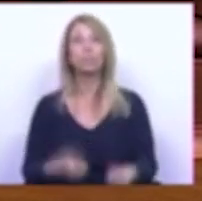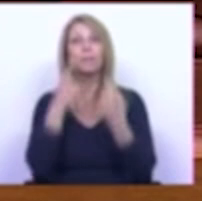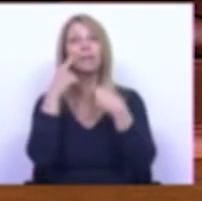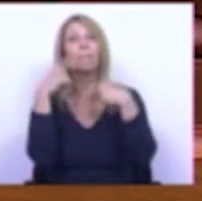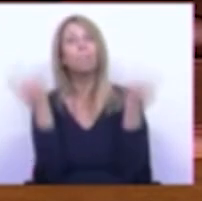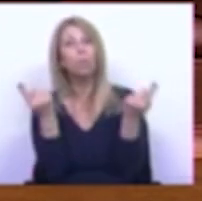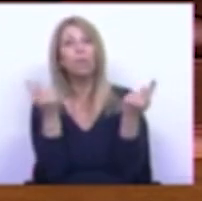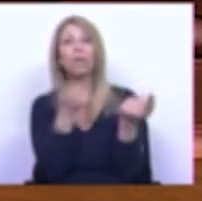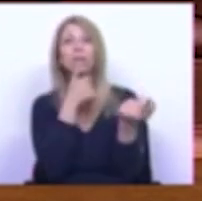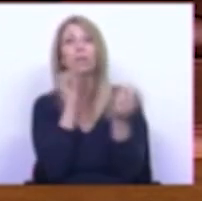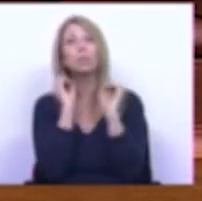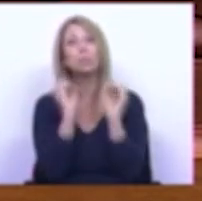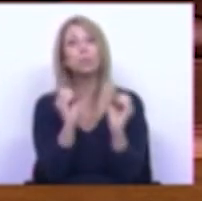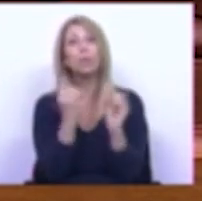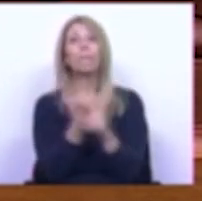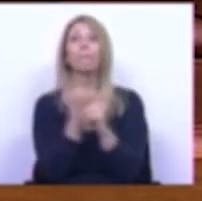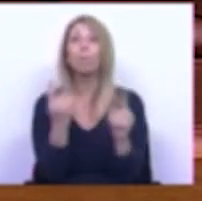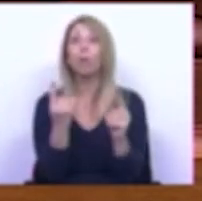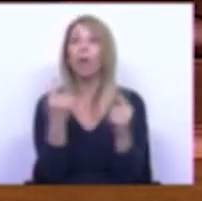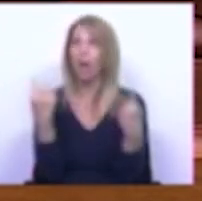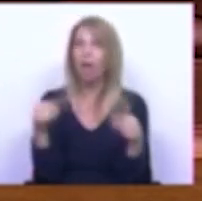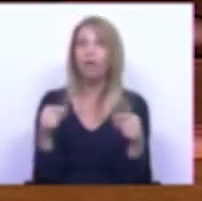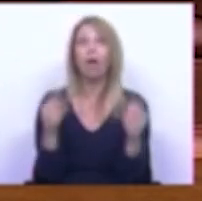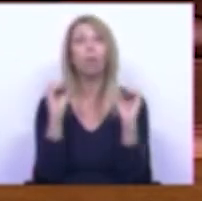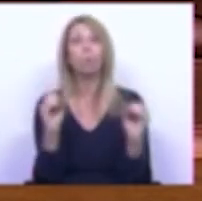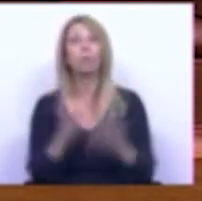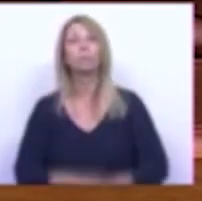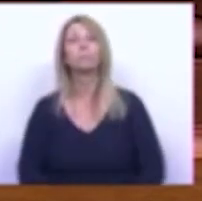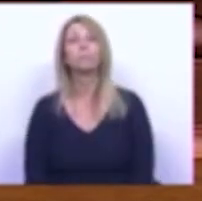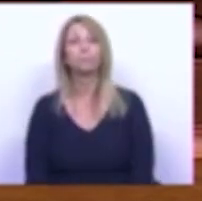se viu porque nada existiu Nesta